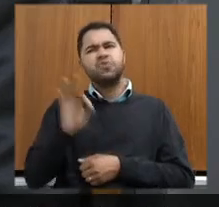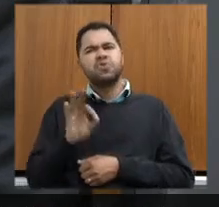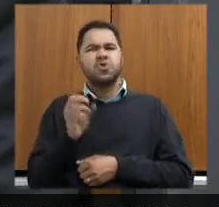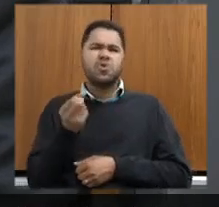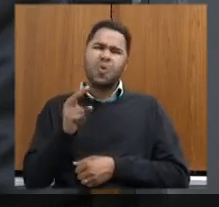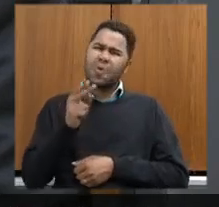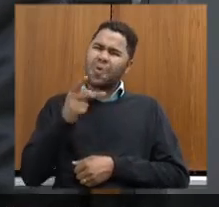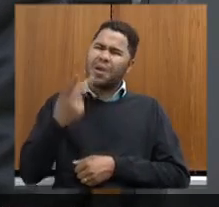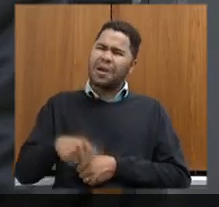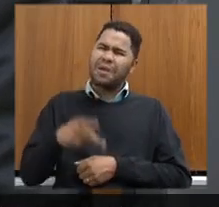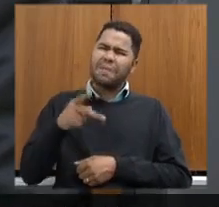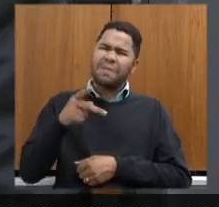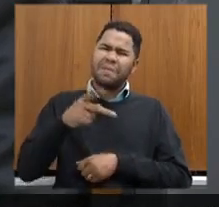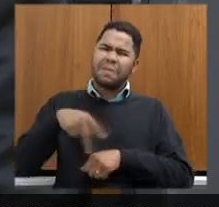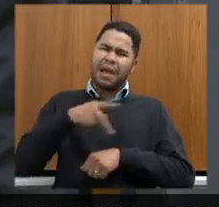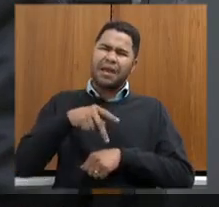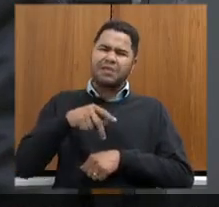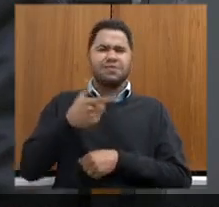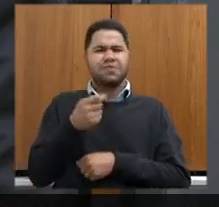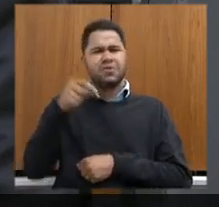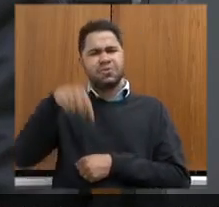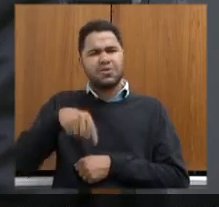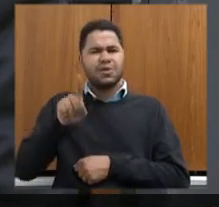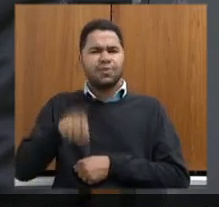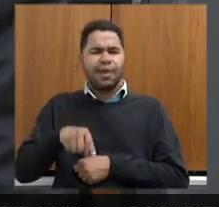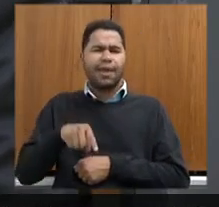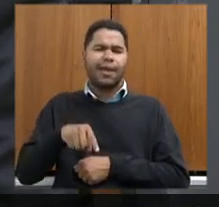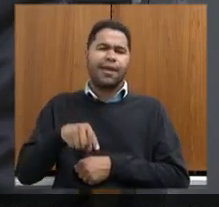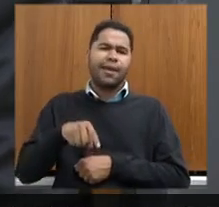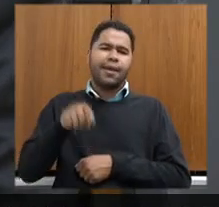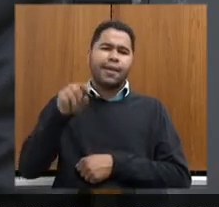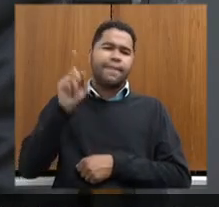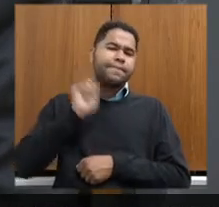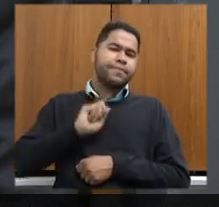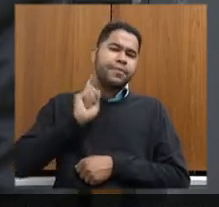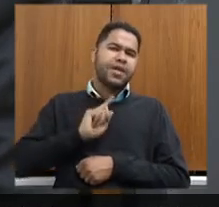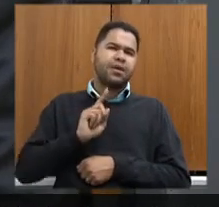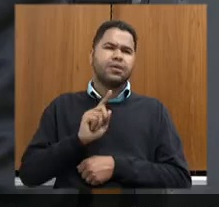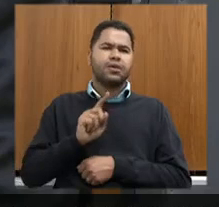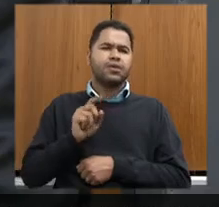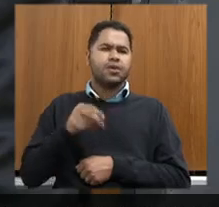20% é em Minas Gerais, especialmente no Norte de Minas. Então, através da lei